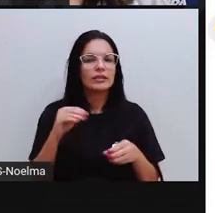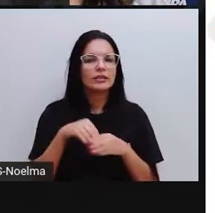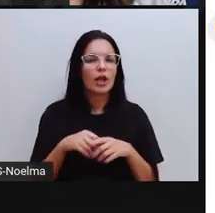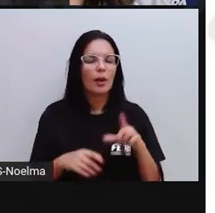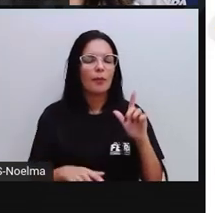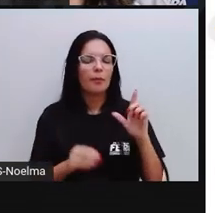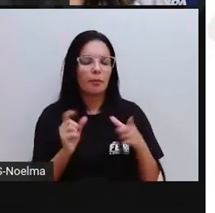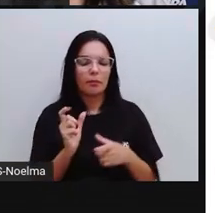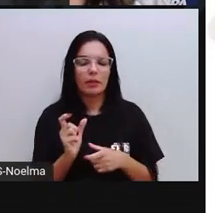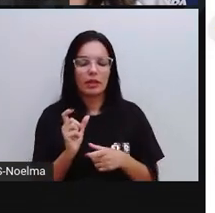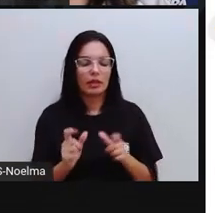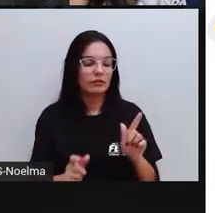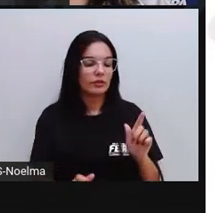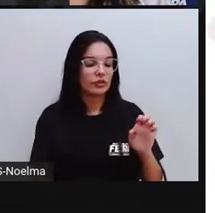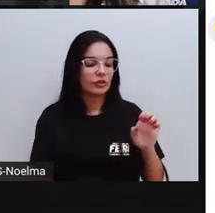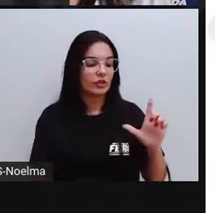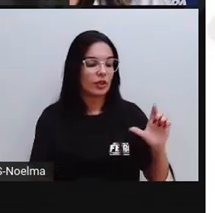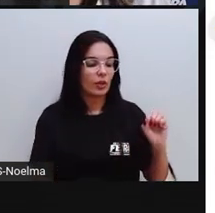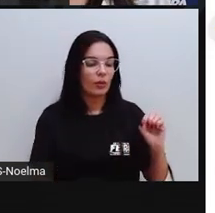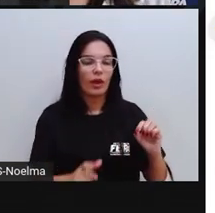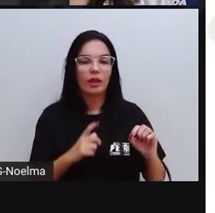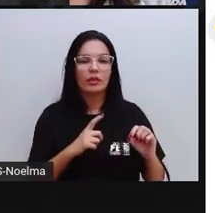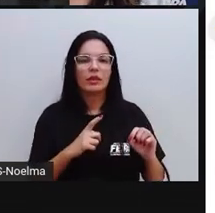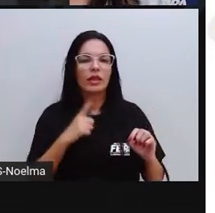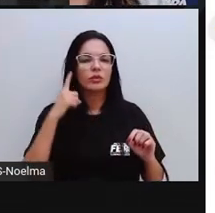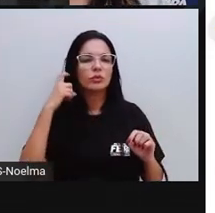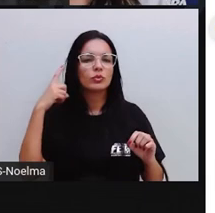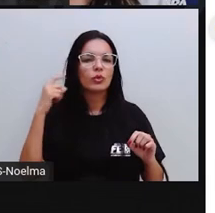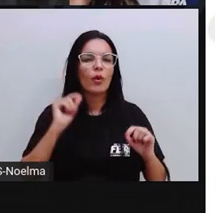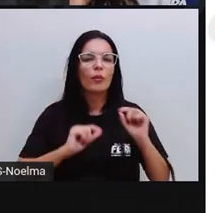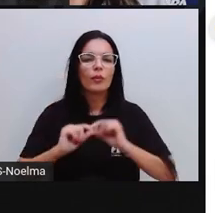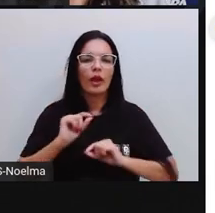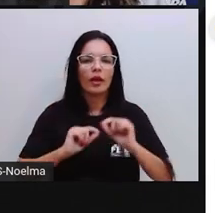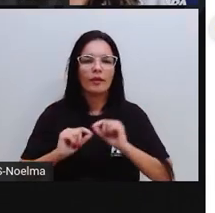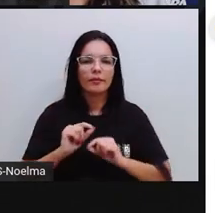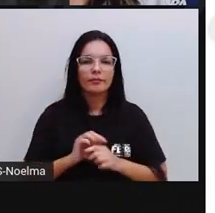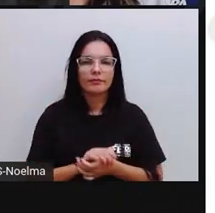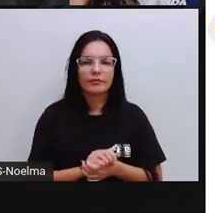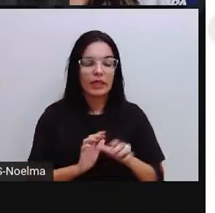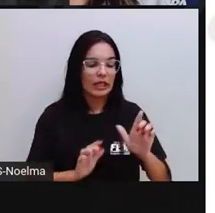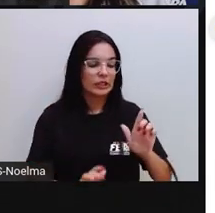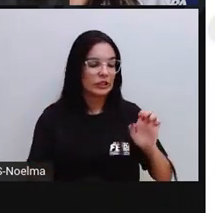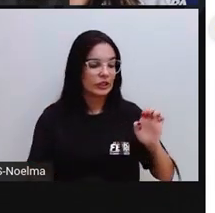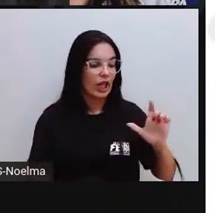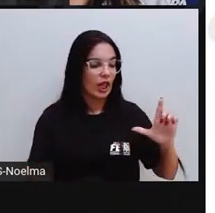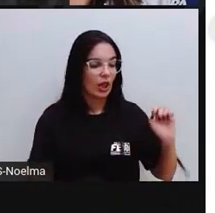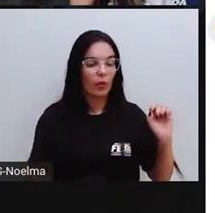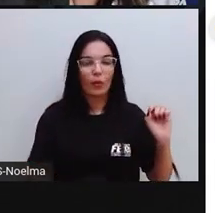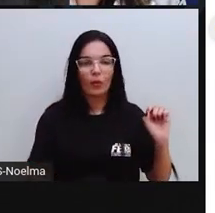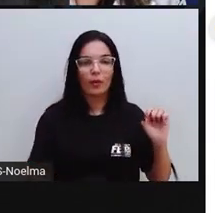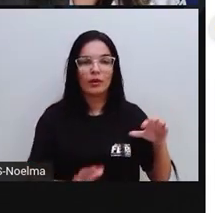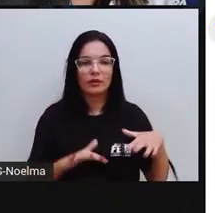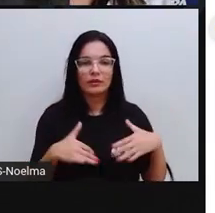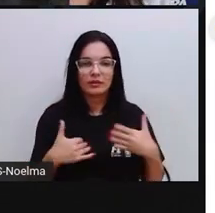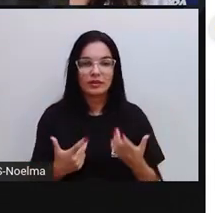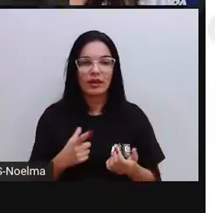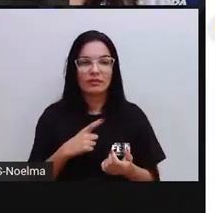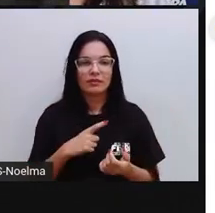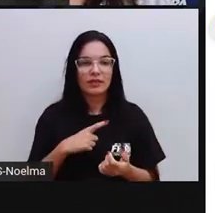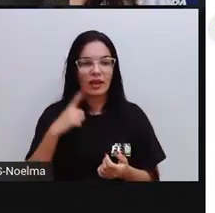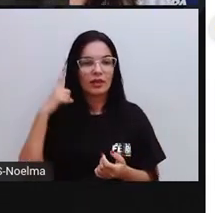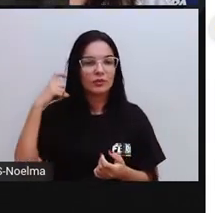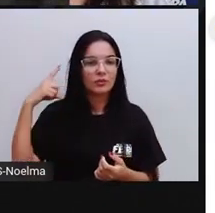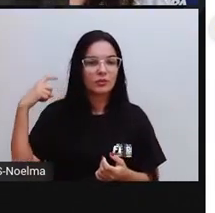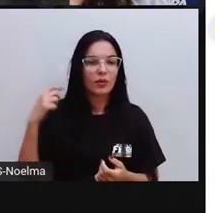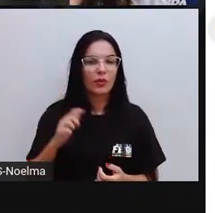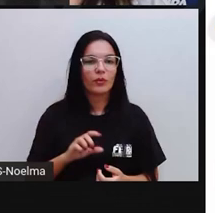gelo, a letra guê tem som de quê? Vamos pronunciar, ó. Gelo. Então, o gelo aí tem som de